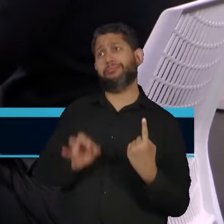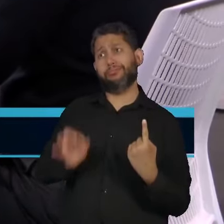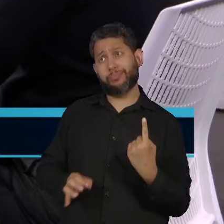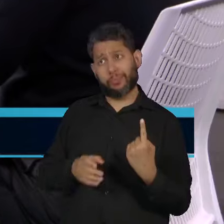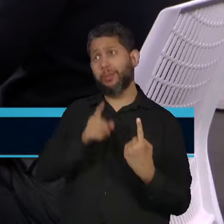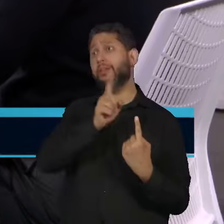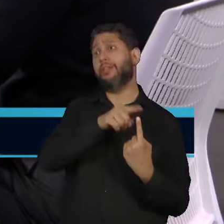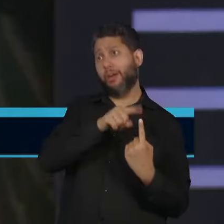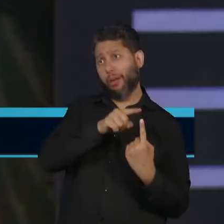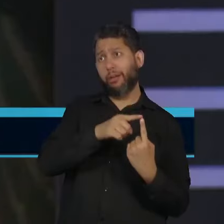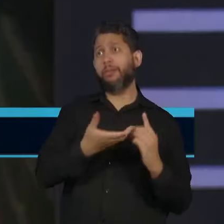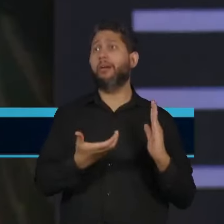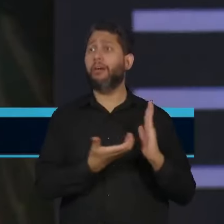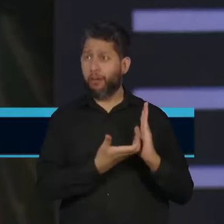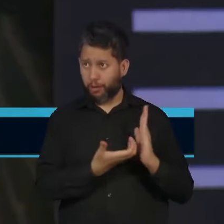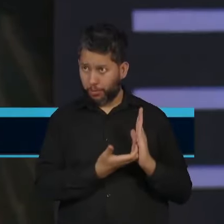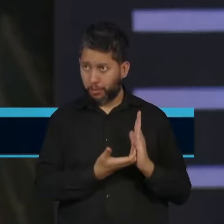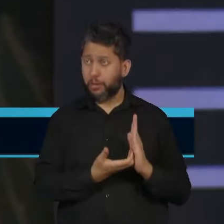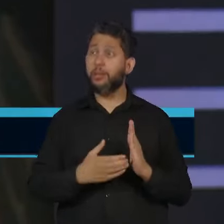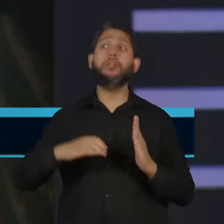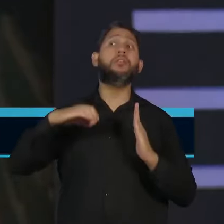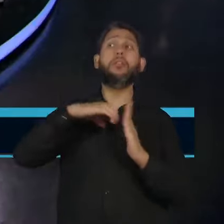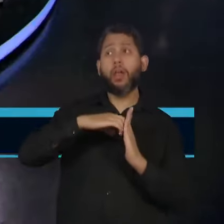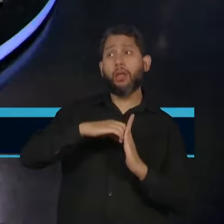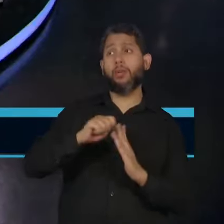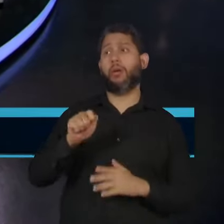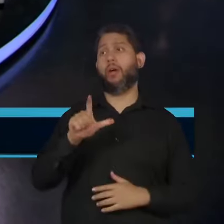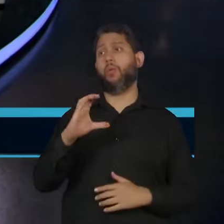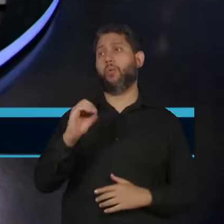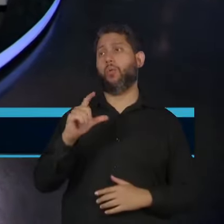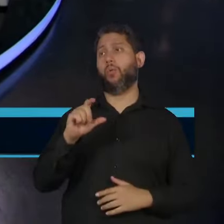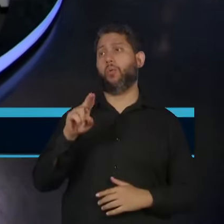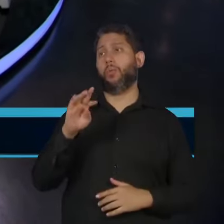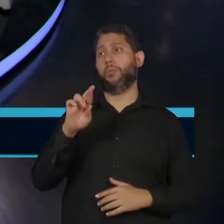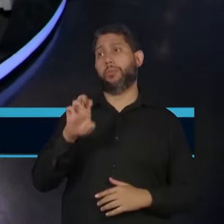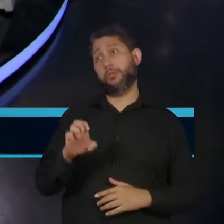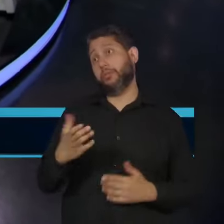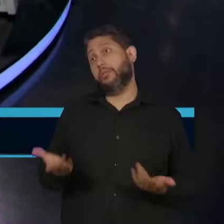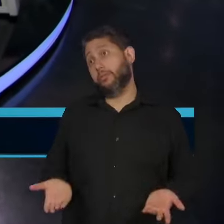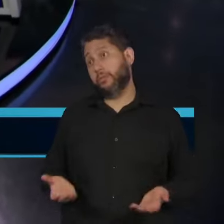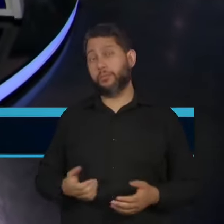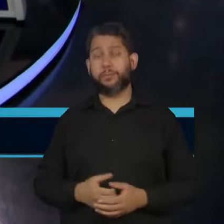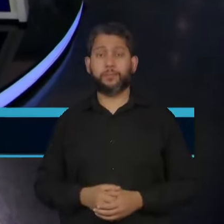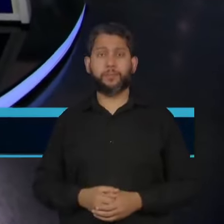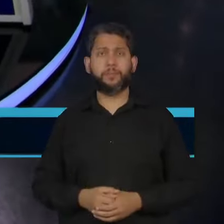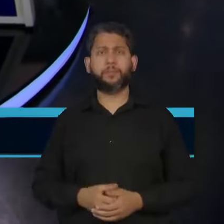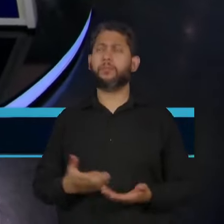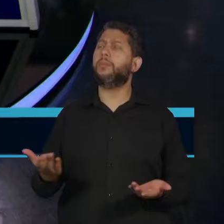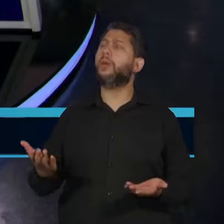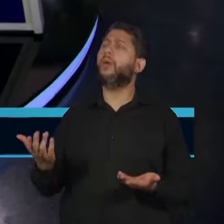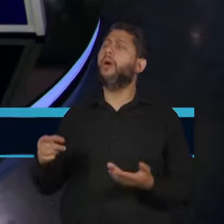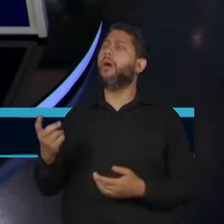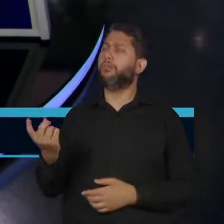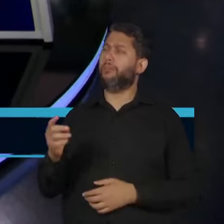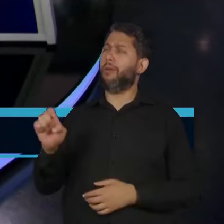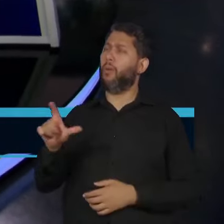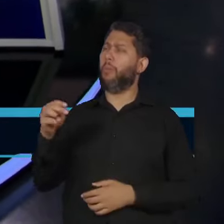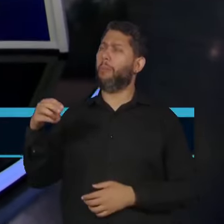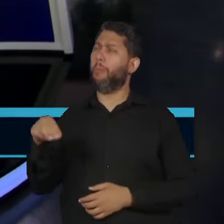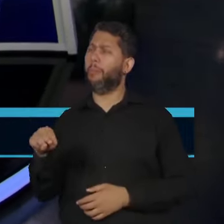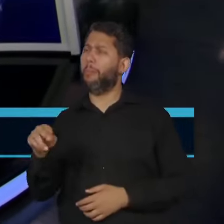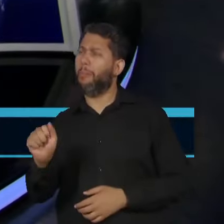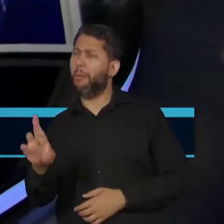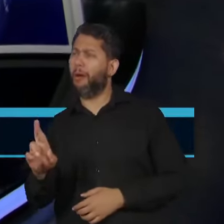Hugo Mota na Câmara, Davi Alcolumbre no Senado. E Sakamoto, essa possível aliança entre o Mar Nascimento e o PSD, pode